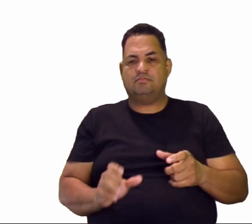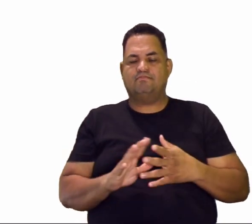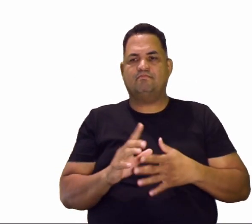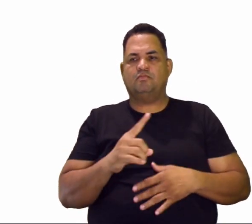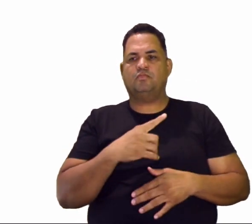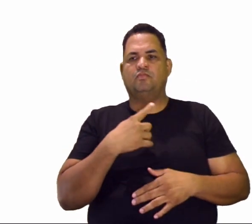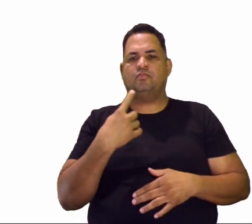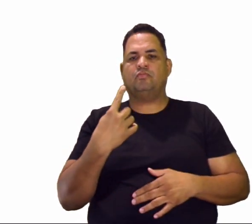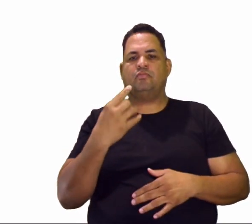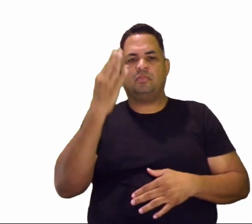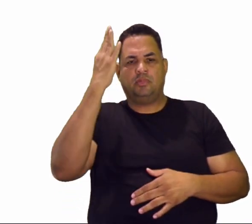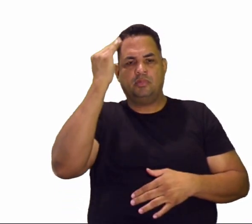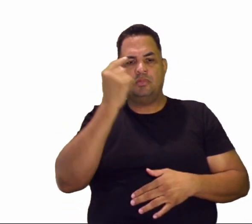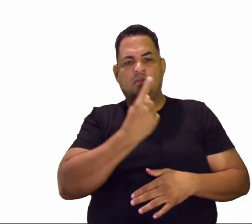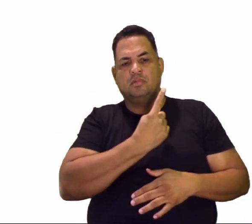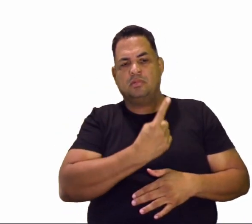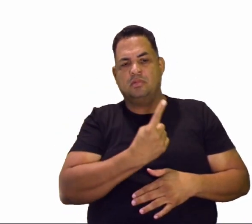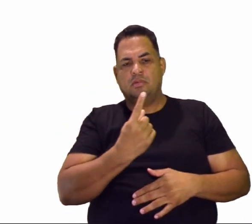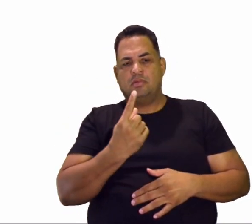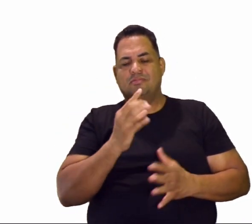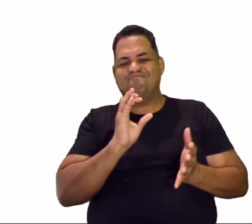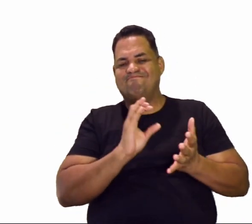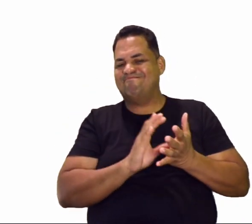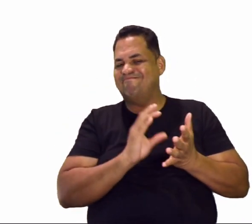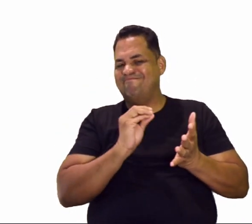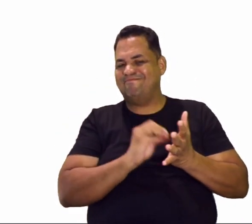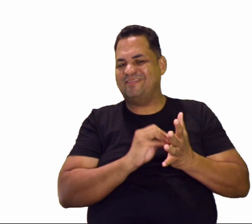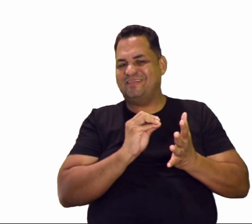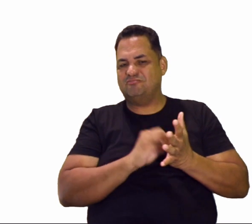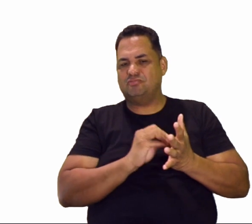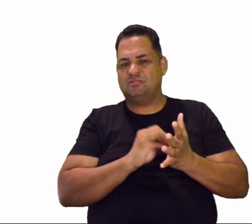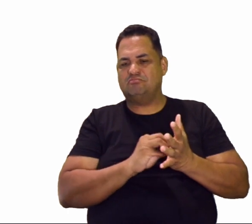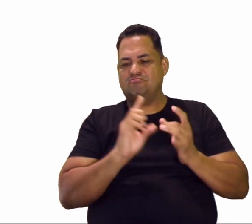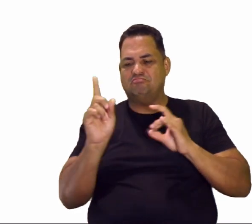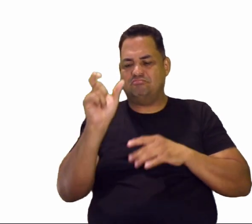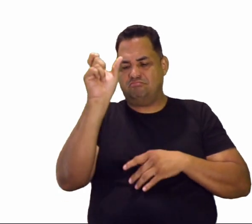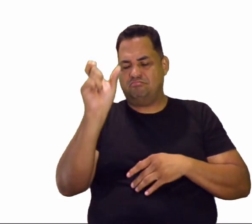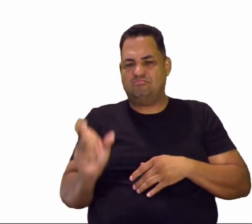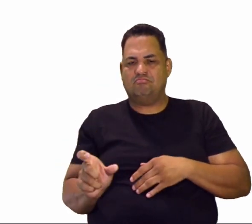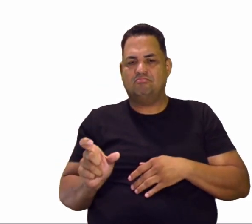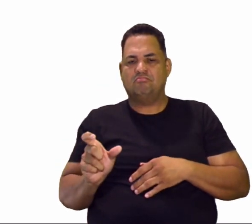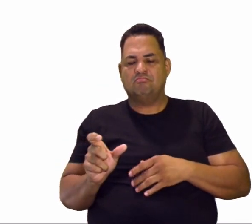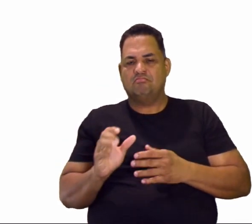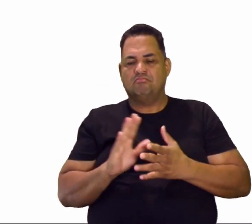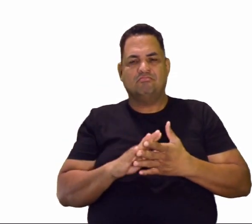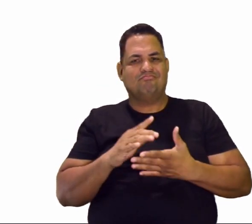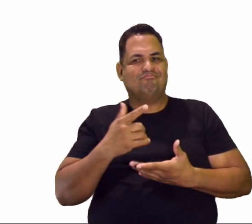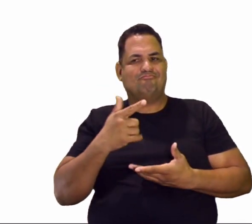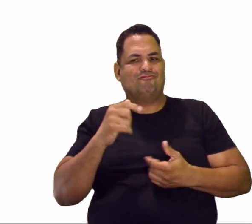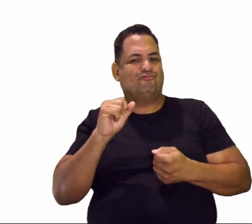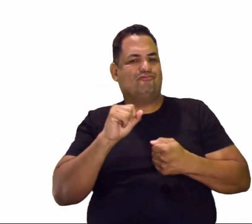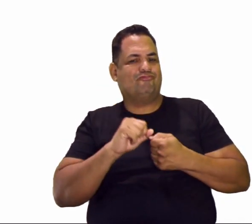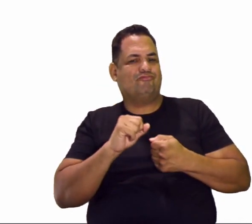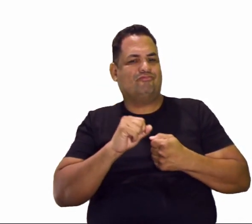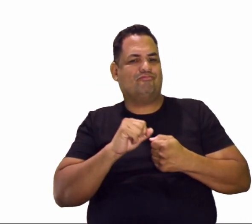prática, que uma dessas instituições falhando com o indivíduo, ela não fazendo o seu papel,